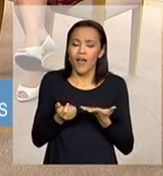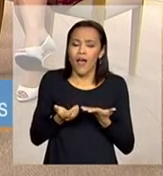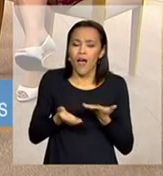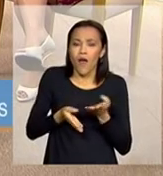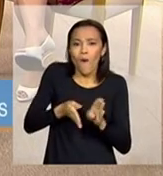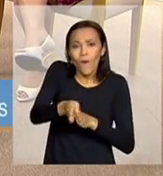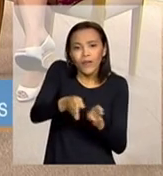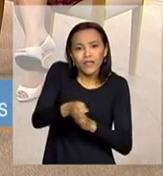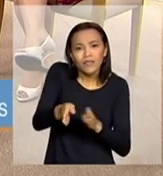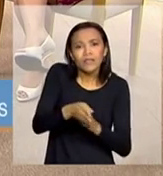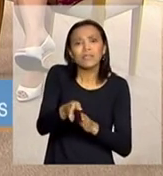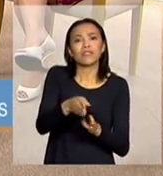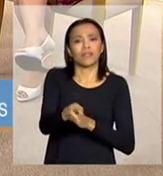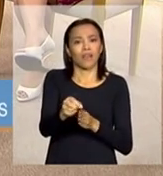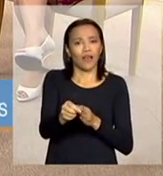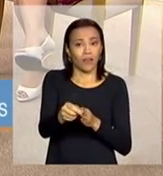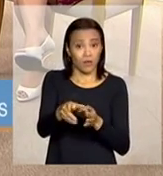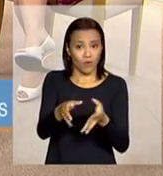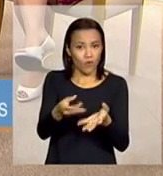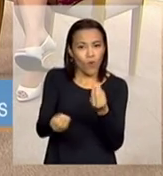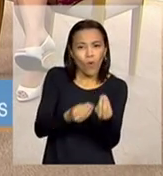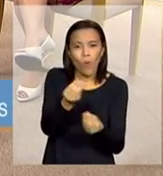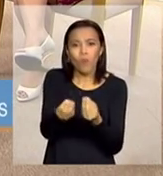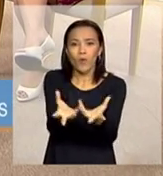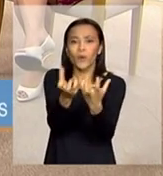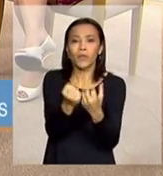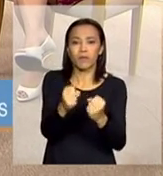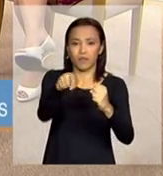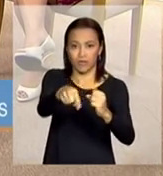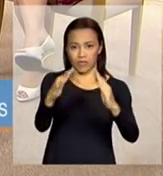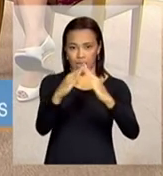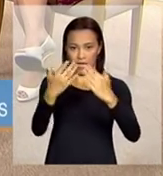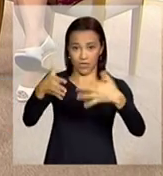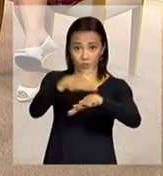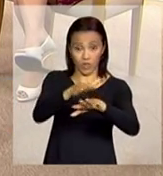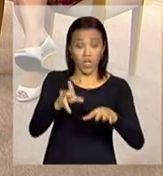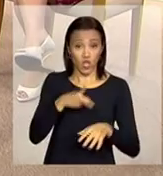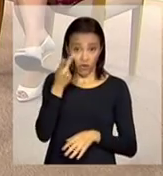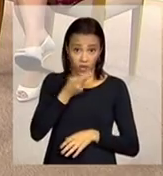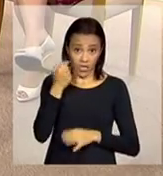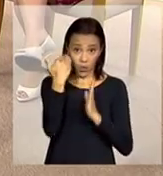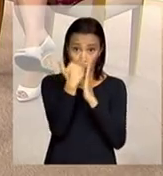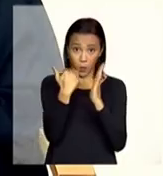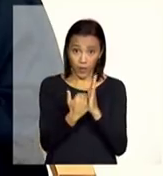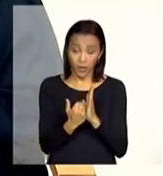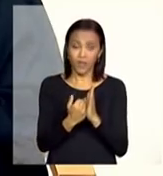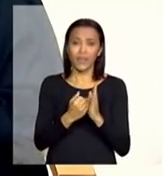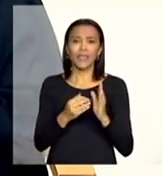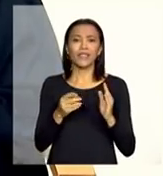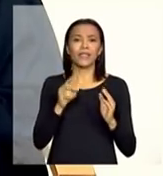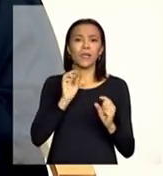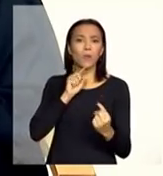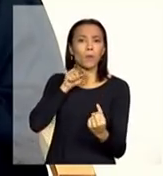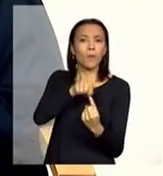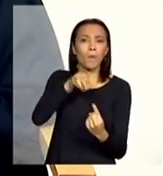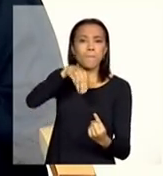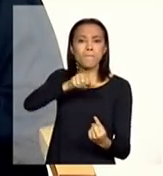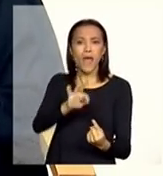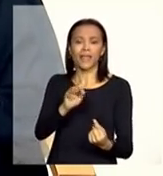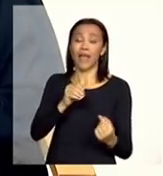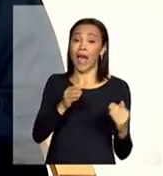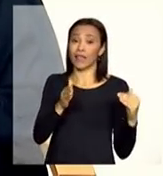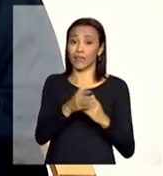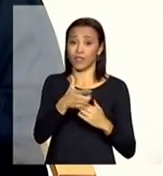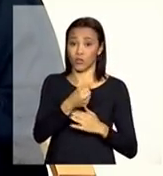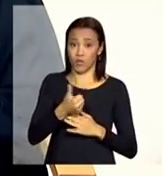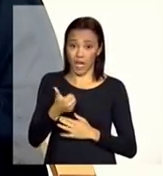residências inclusivas mas nós estamos falando aqui de um plano que tem como meta até 2014 a implantação de 200